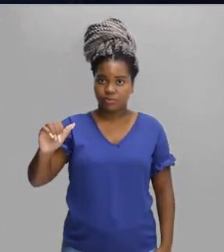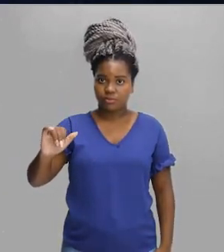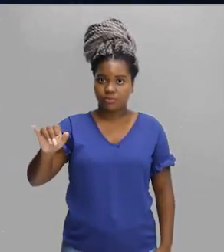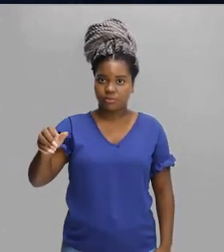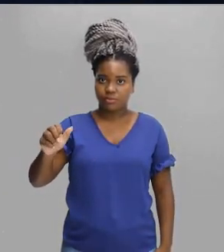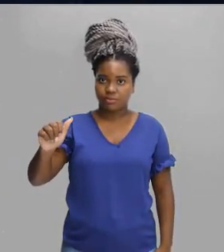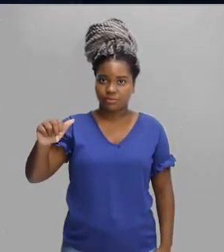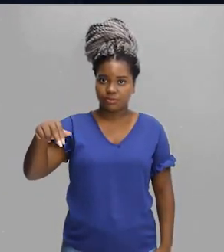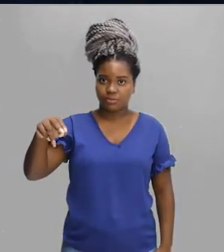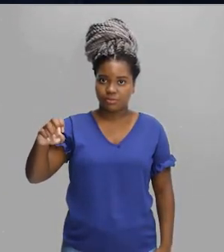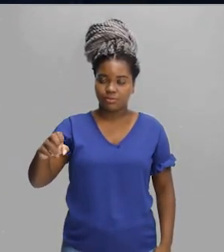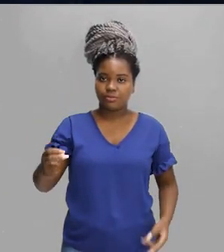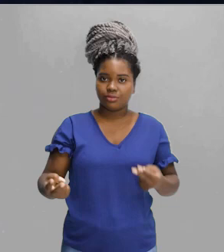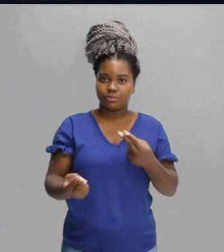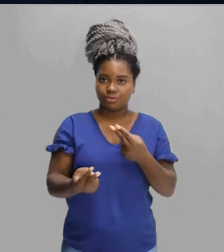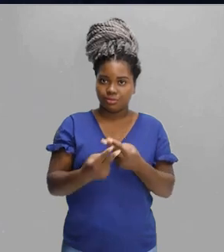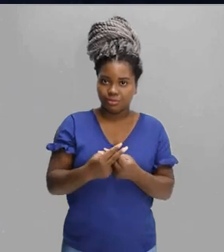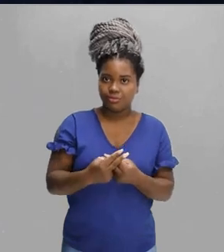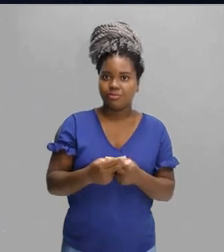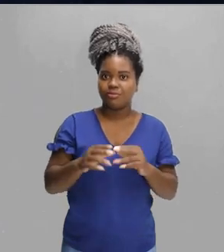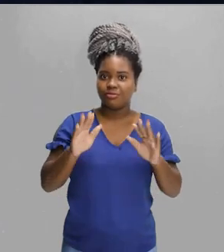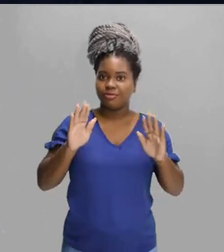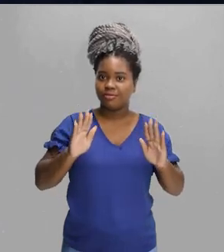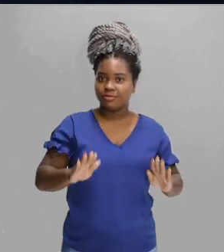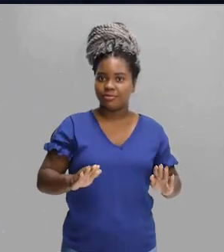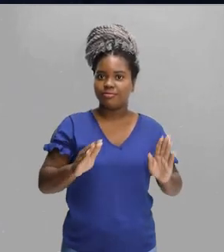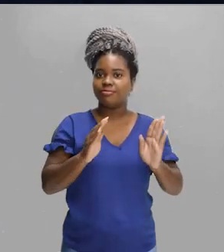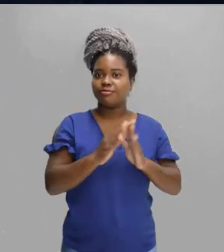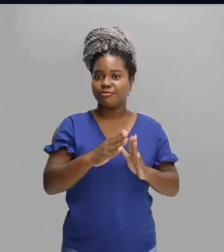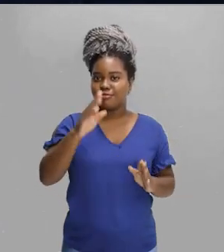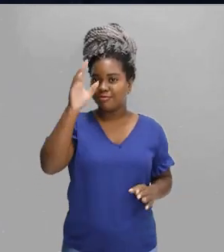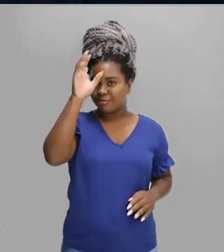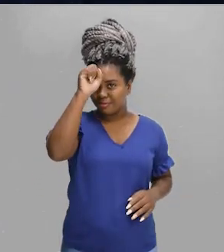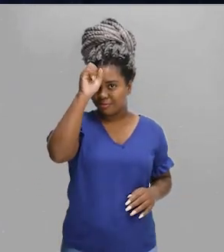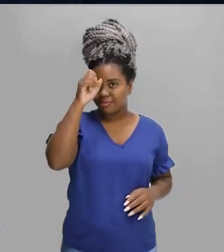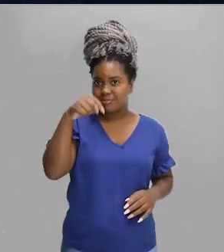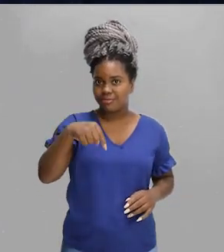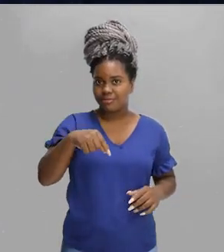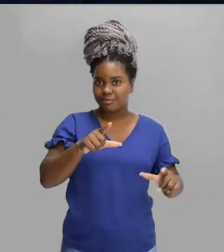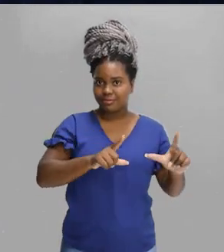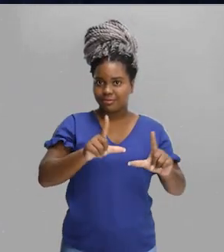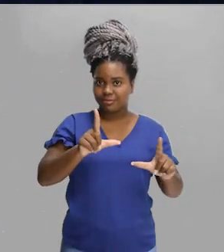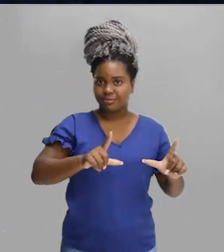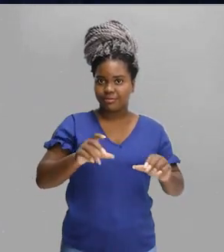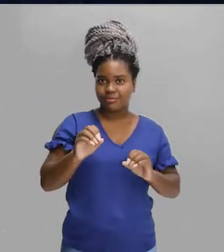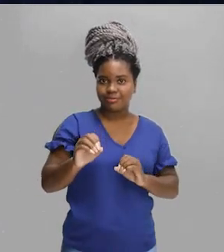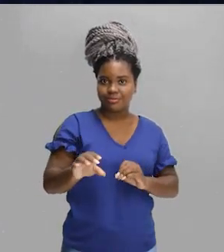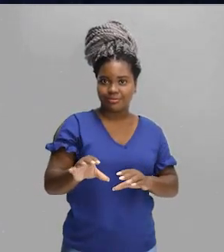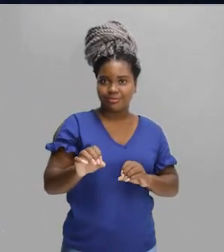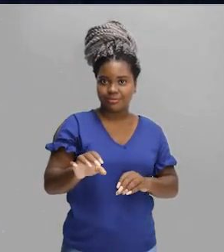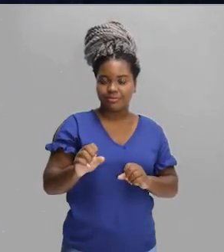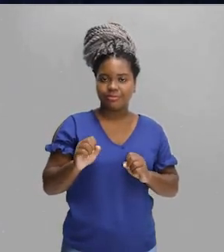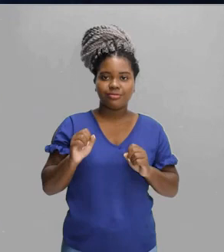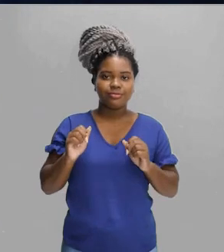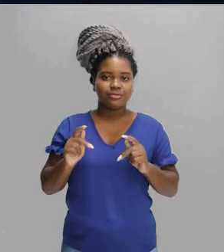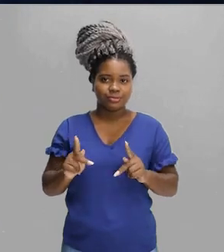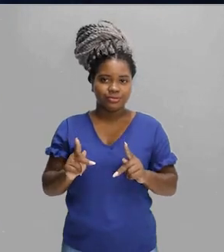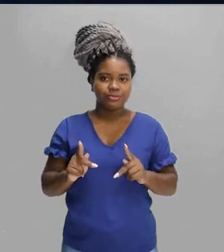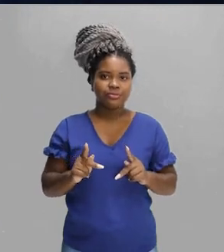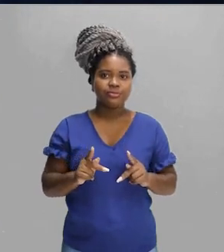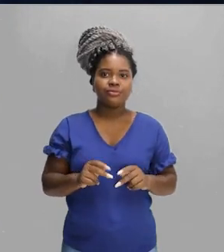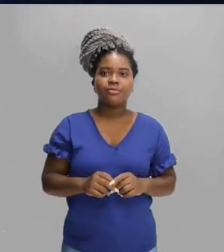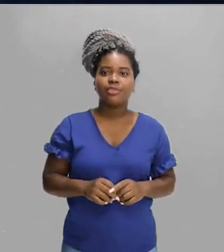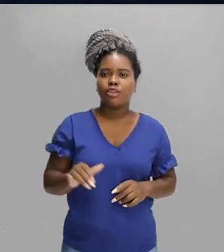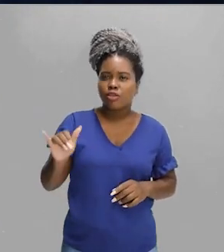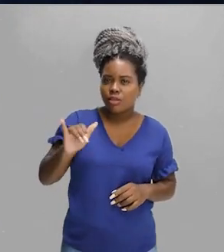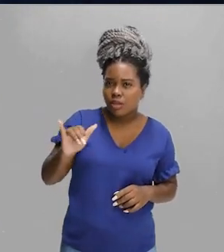área do hashtag Fique em Casa Aprendendo, aqui na TV Educação, tudo tranquilo, tudo